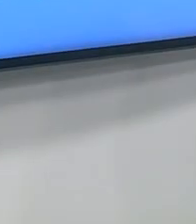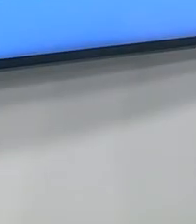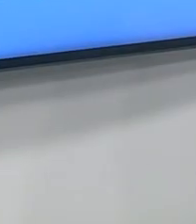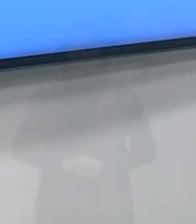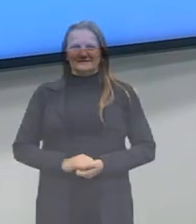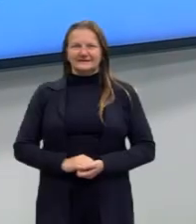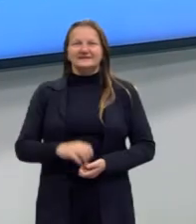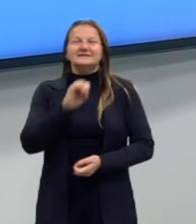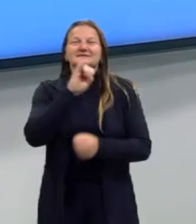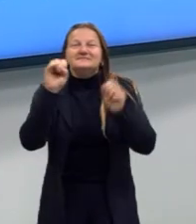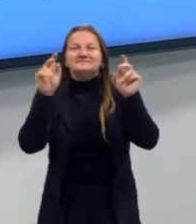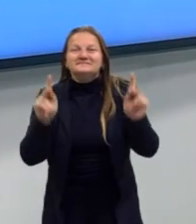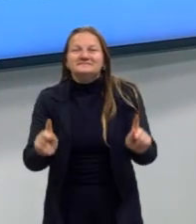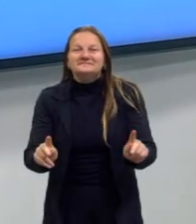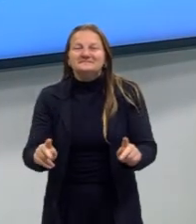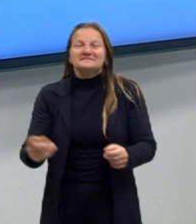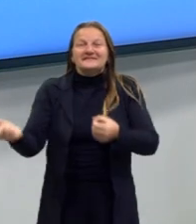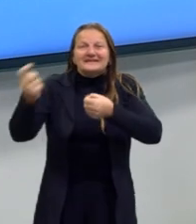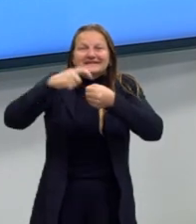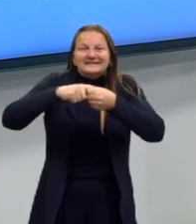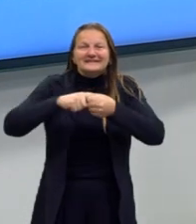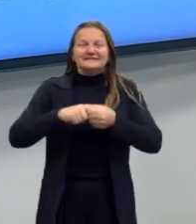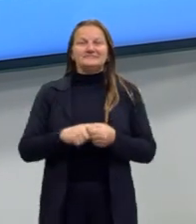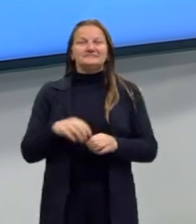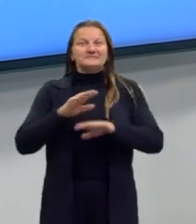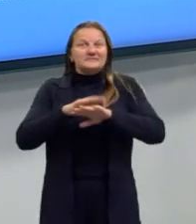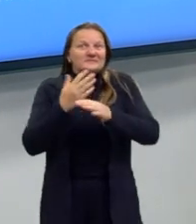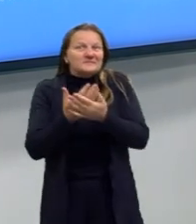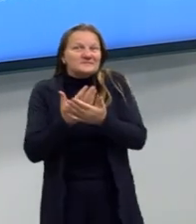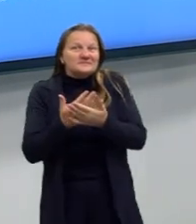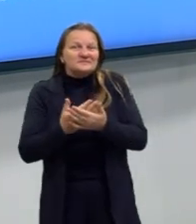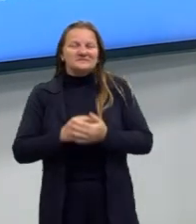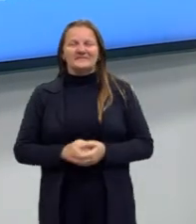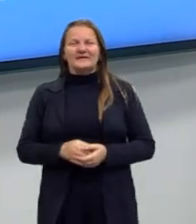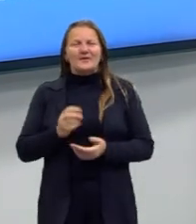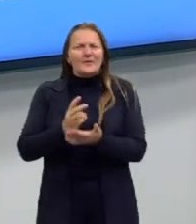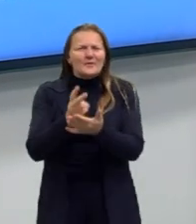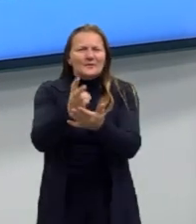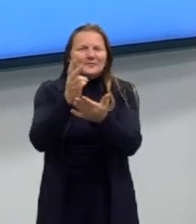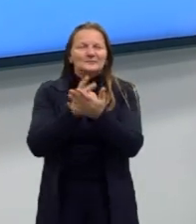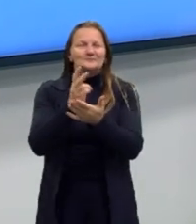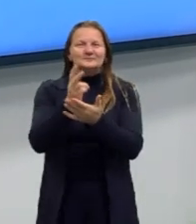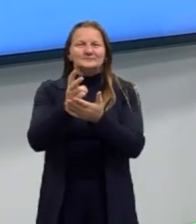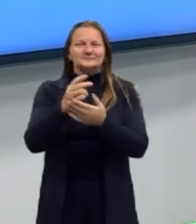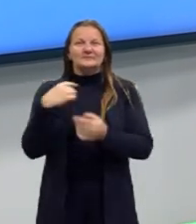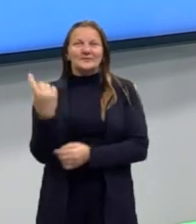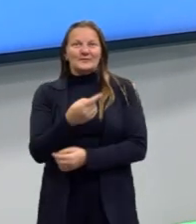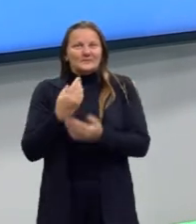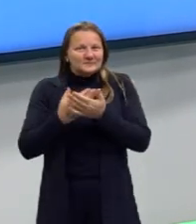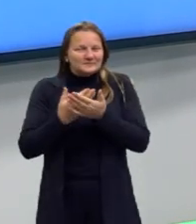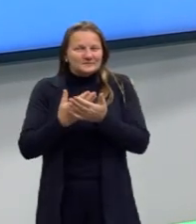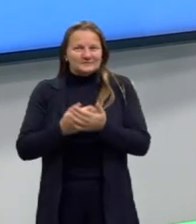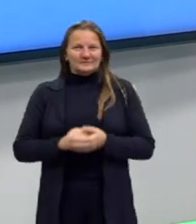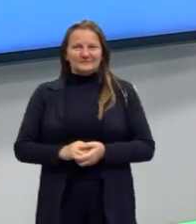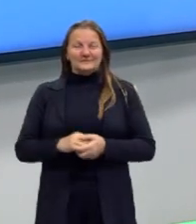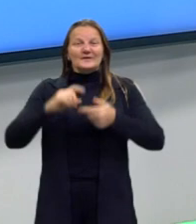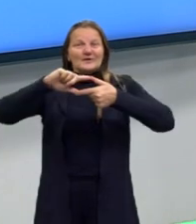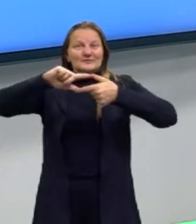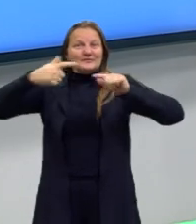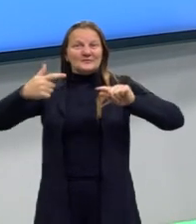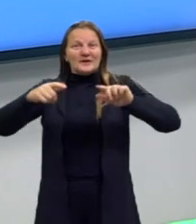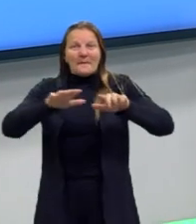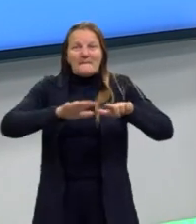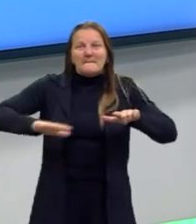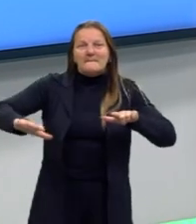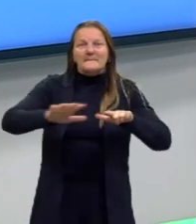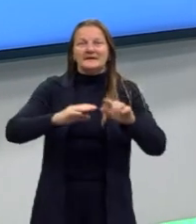Oi, oi pessoas! Voltamos aí para mais uma aula, dando continuidade aí nos nossos estudos da geometria plana